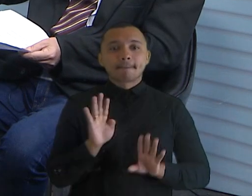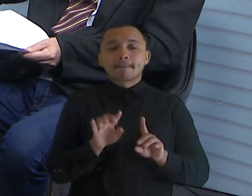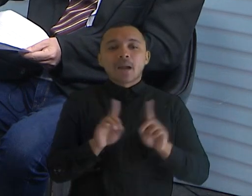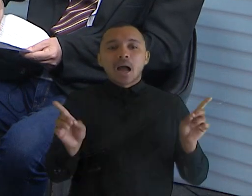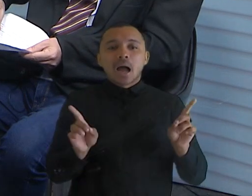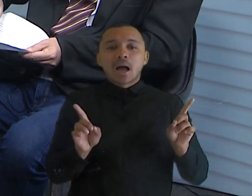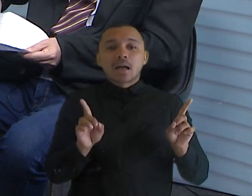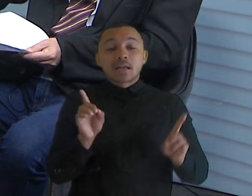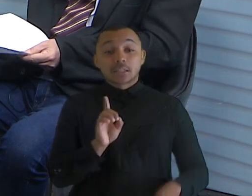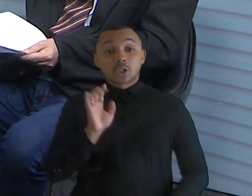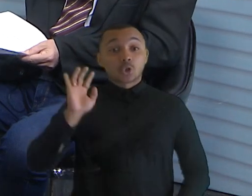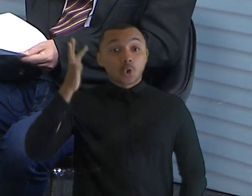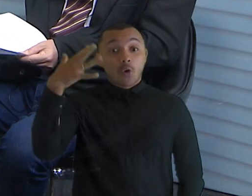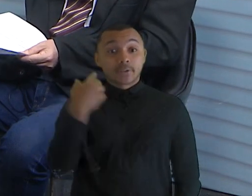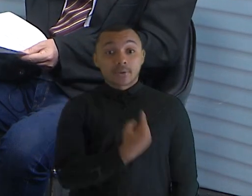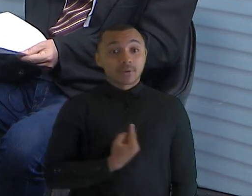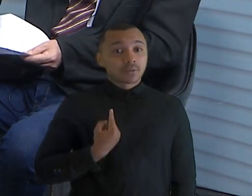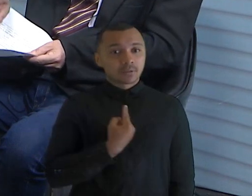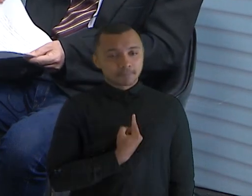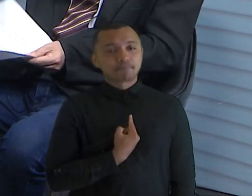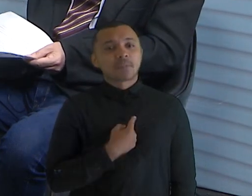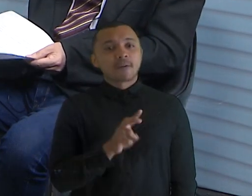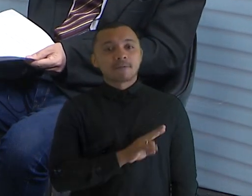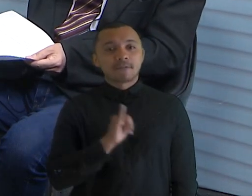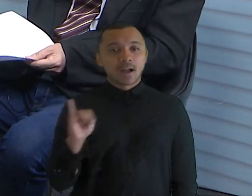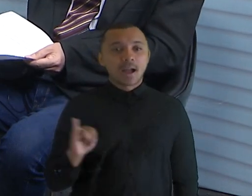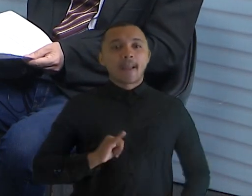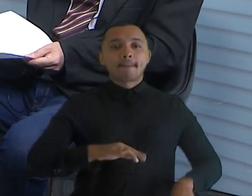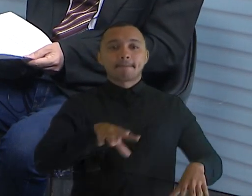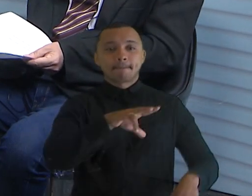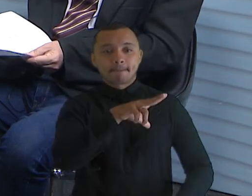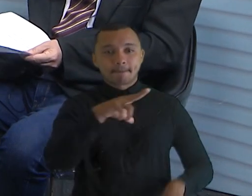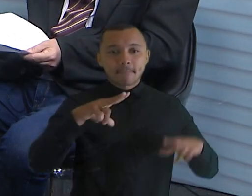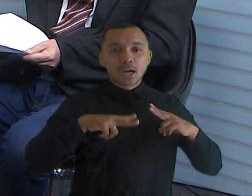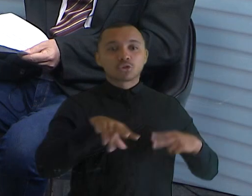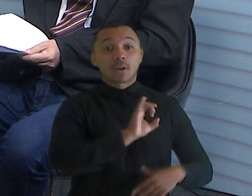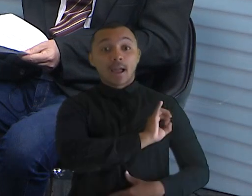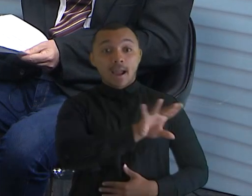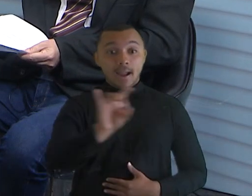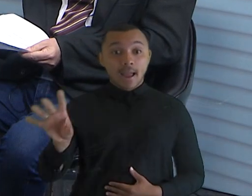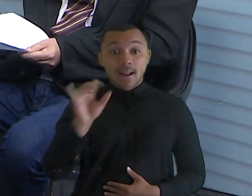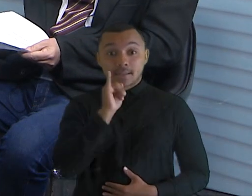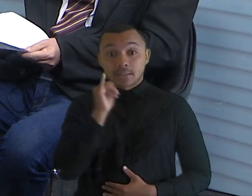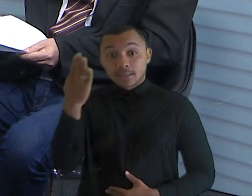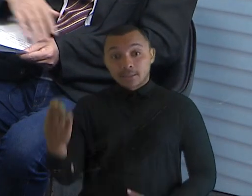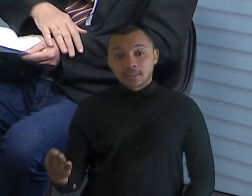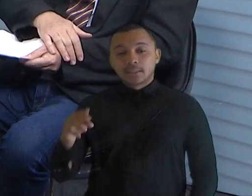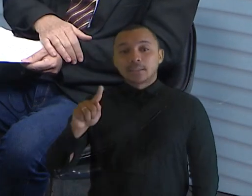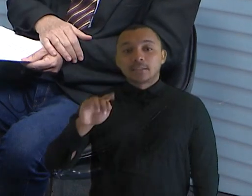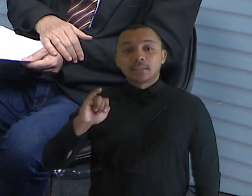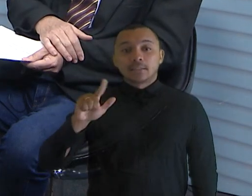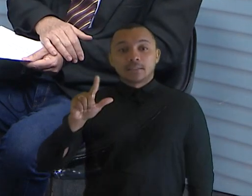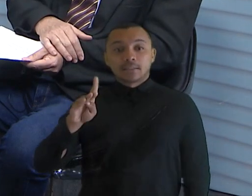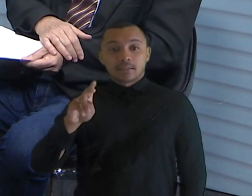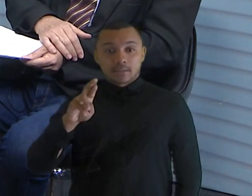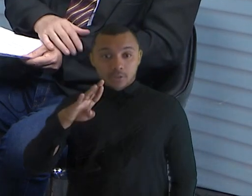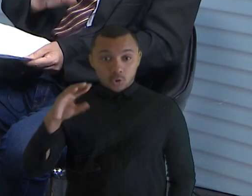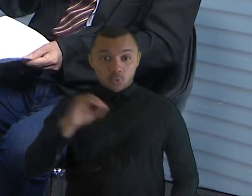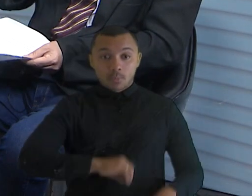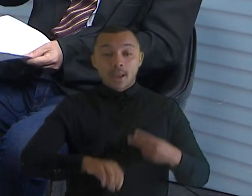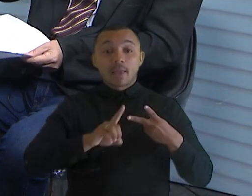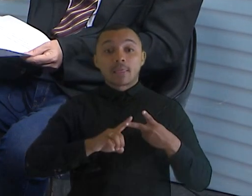continuidade. Claro que vai ter a sua marca pessoal, como teve a marca pessoal do doutor Edilberto, a marca pessoal do conselheiro Valdomiro.